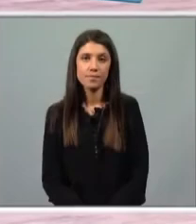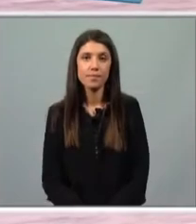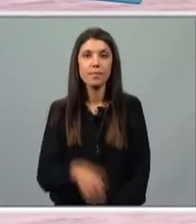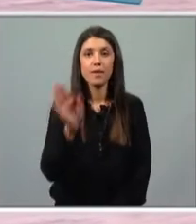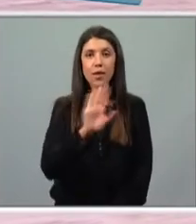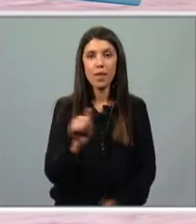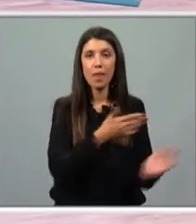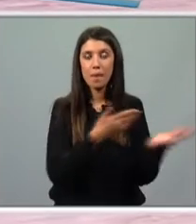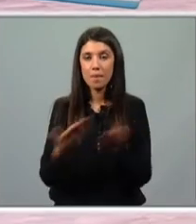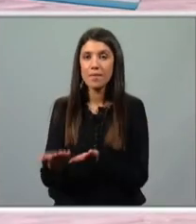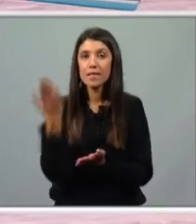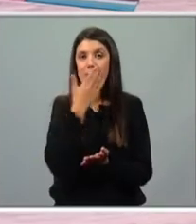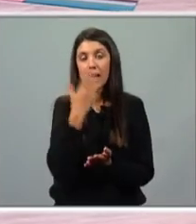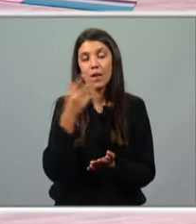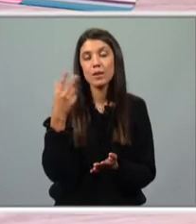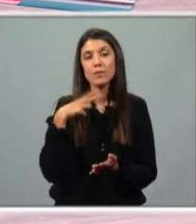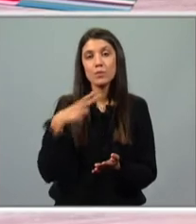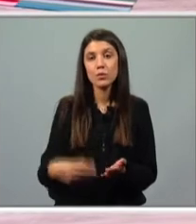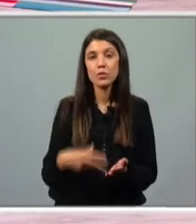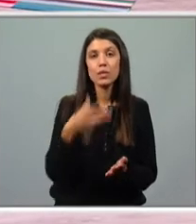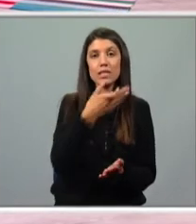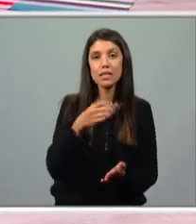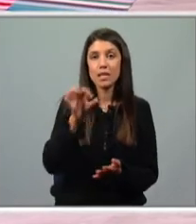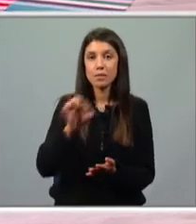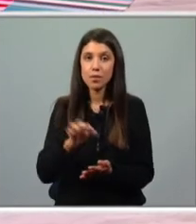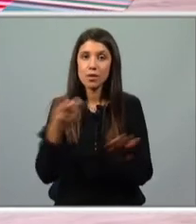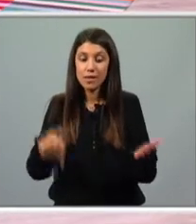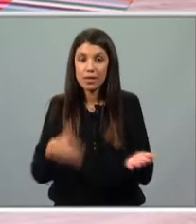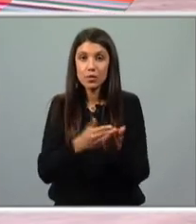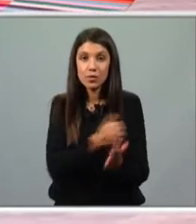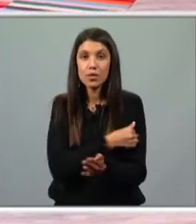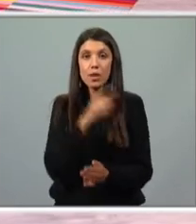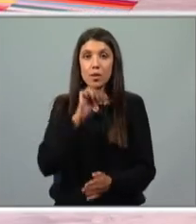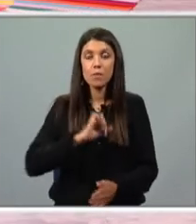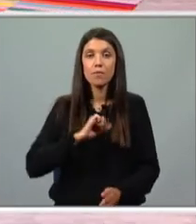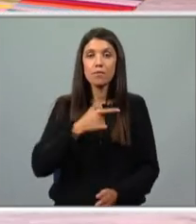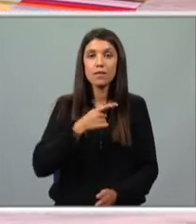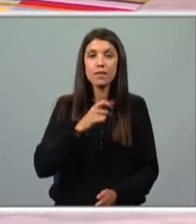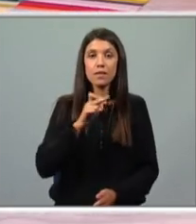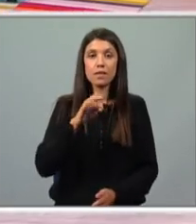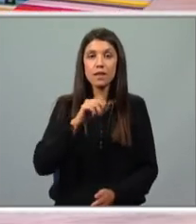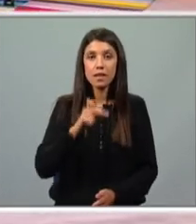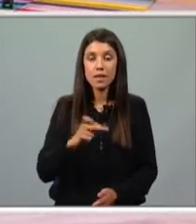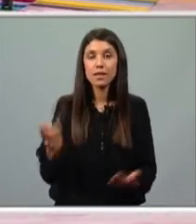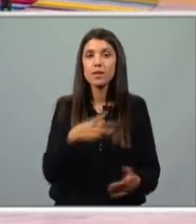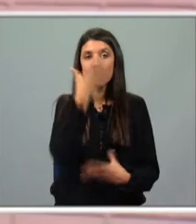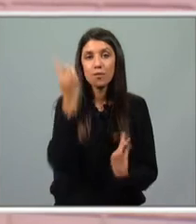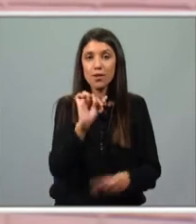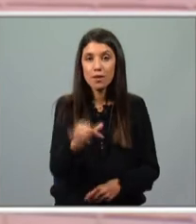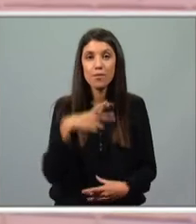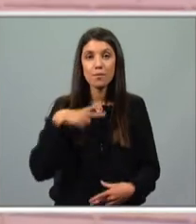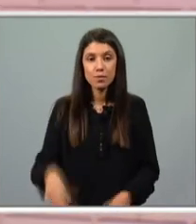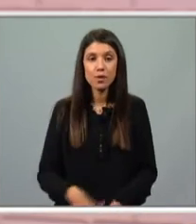Olá, bem-vindo a mais uma emissão de português de 7 e 8 anos aqui no Estudo em Casa. Eu chamo-me Teresa Cadete Sampaim e sou a tua professora de português.